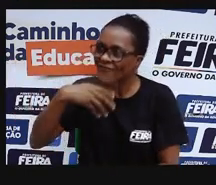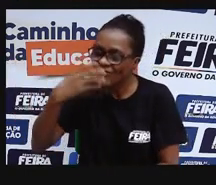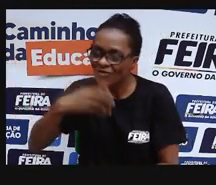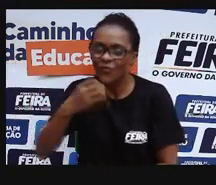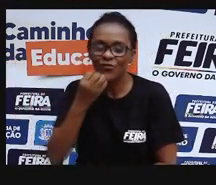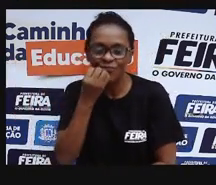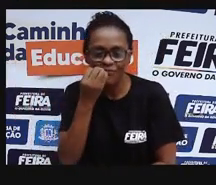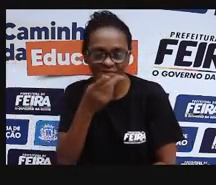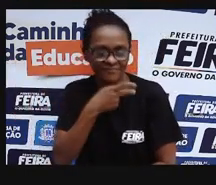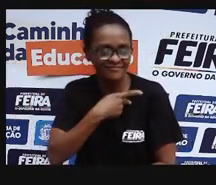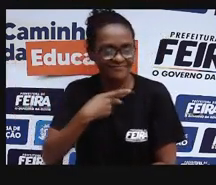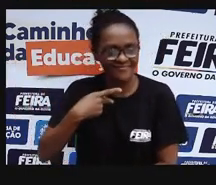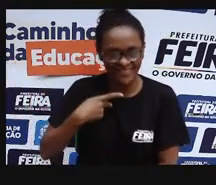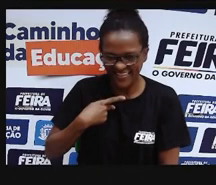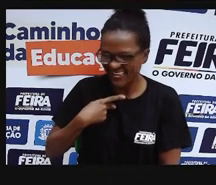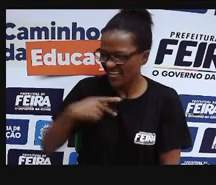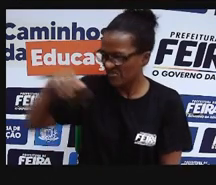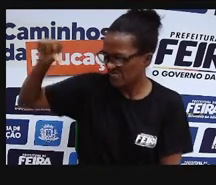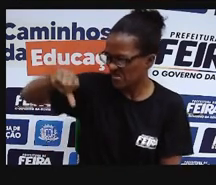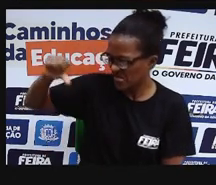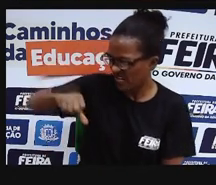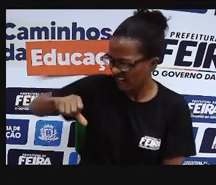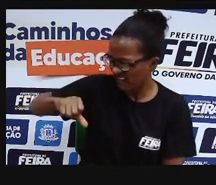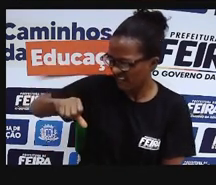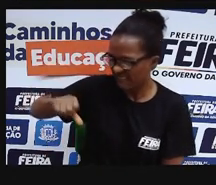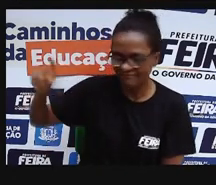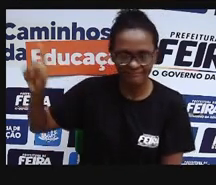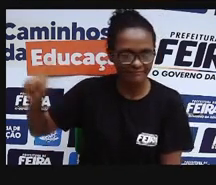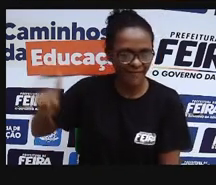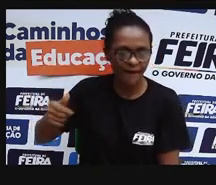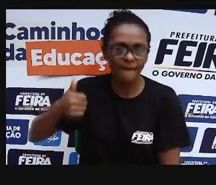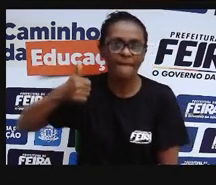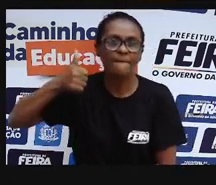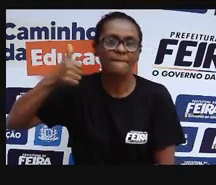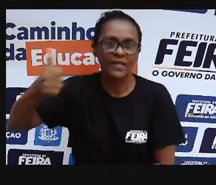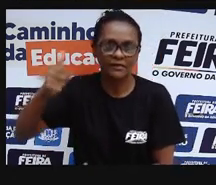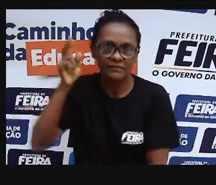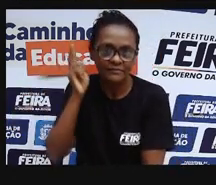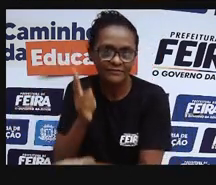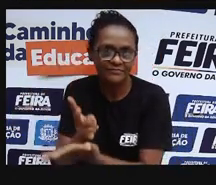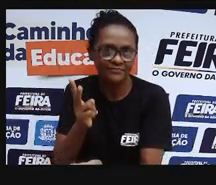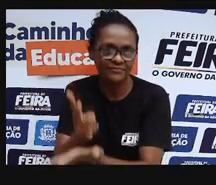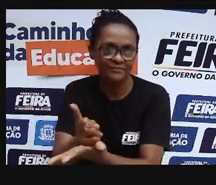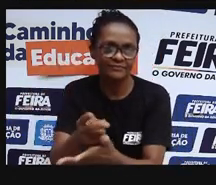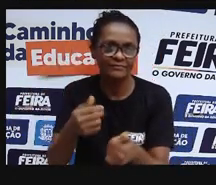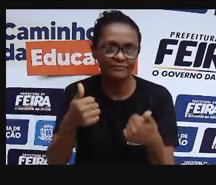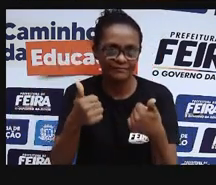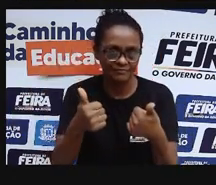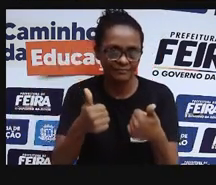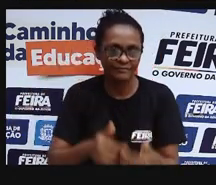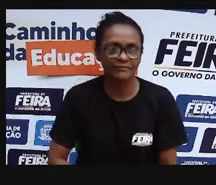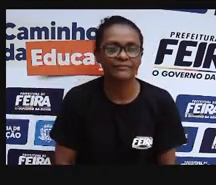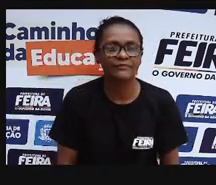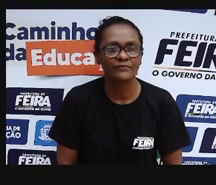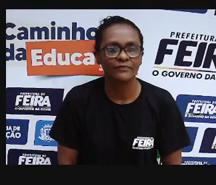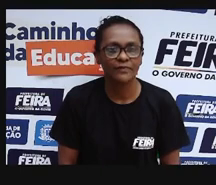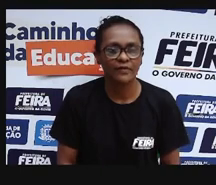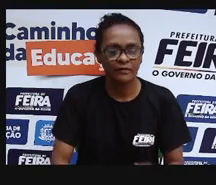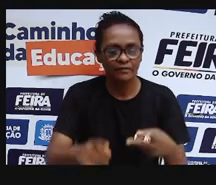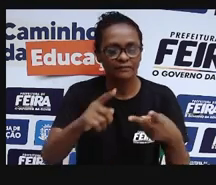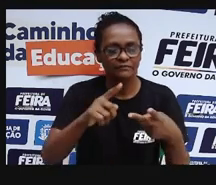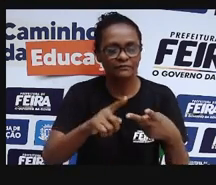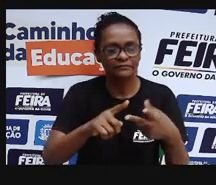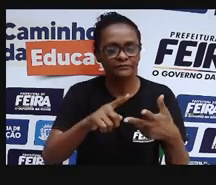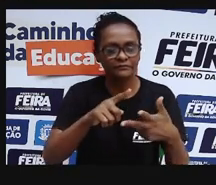pensar tudo isso dentro desse aspecto da saúde também. O que a gente come, tá? Um segundo